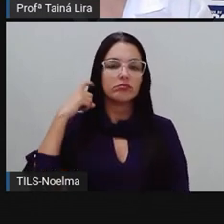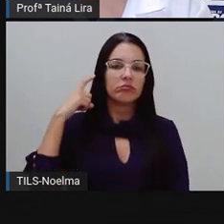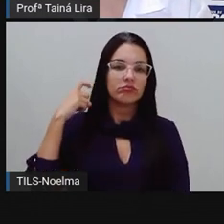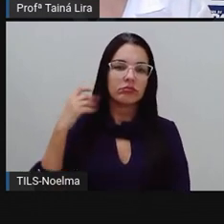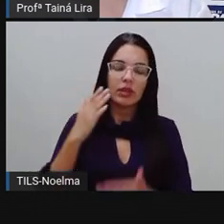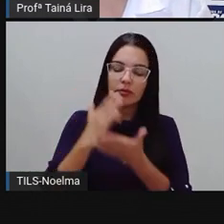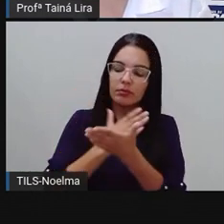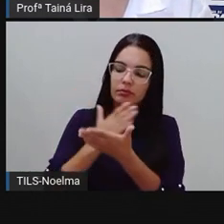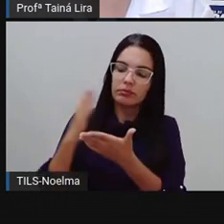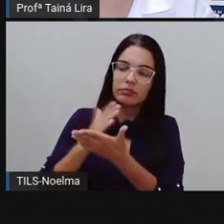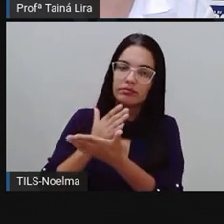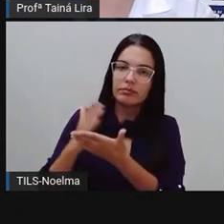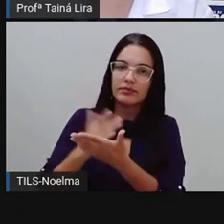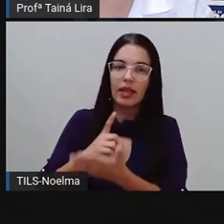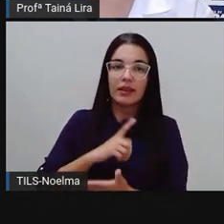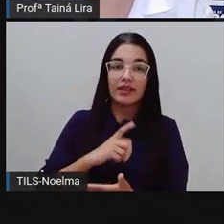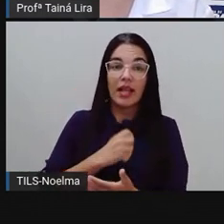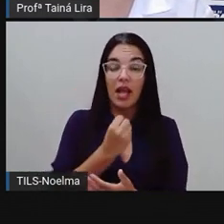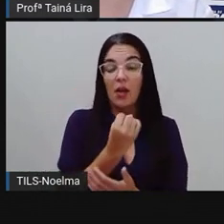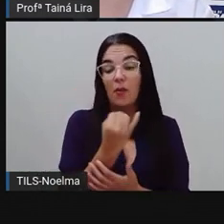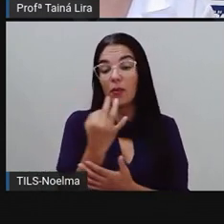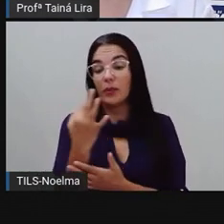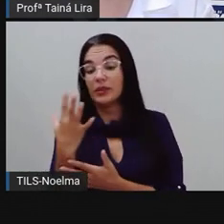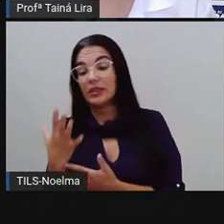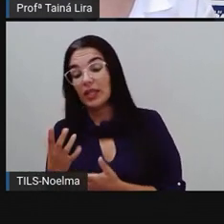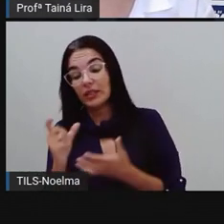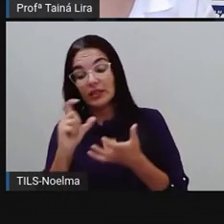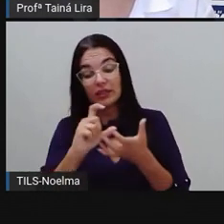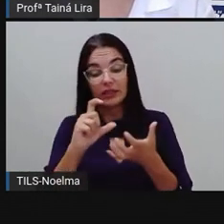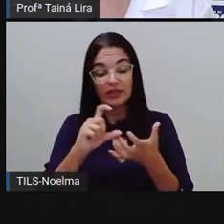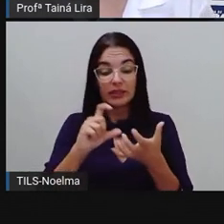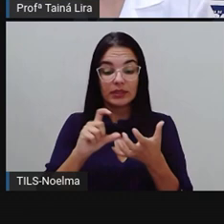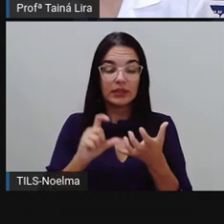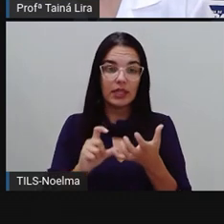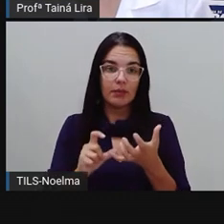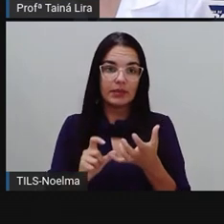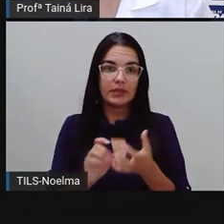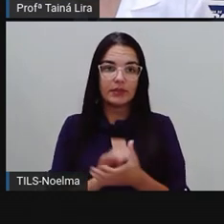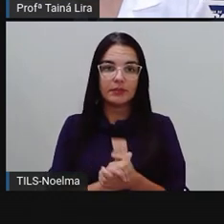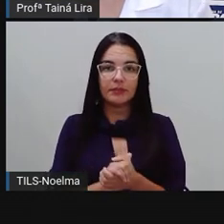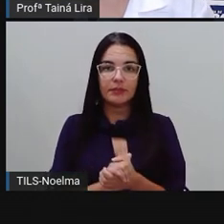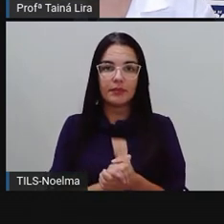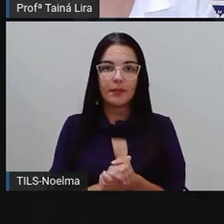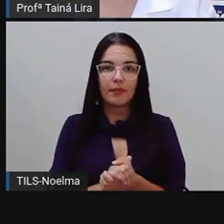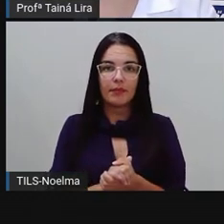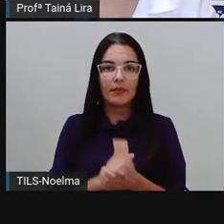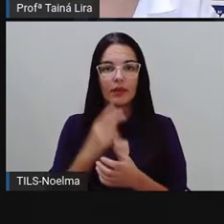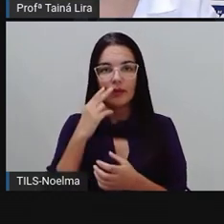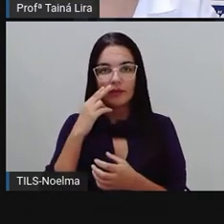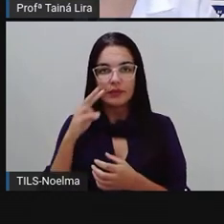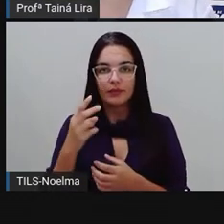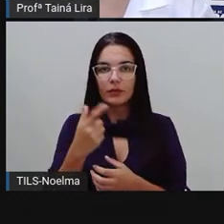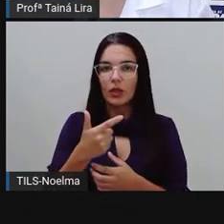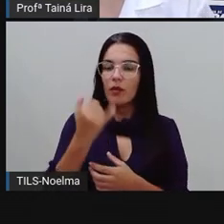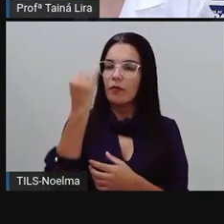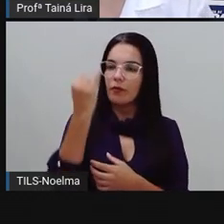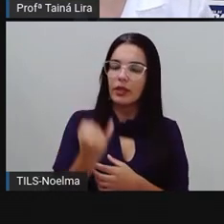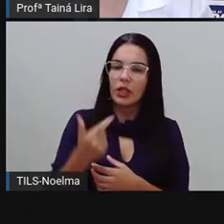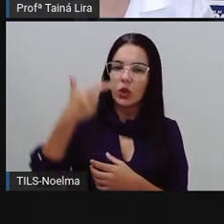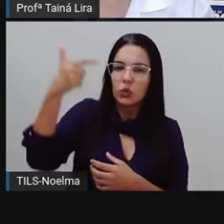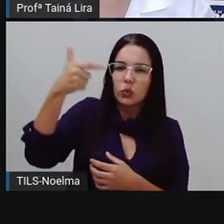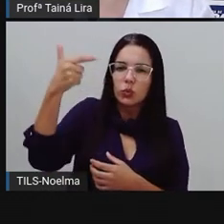e botou aqui a quantidade de sílabas que tem, então, fino, duas sílabas, relógio,